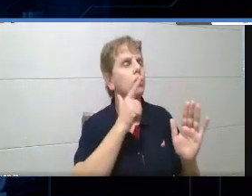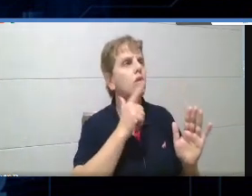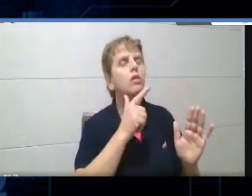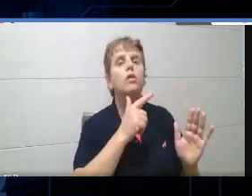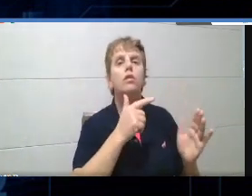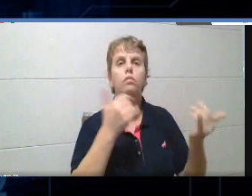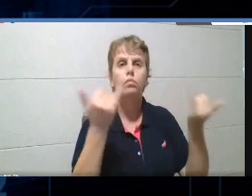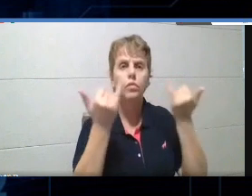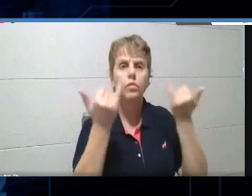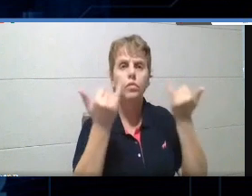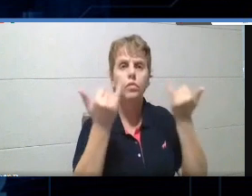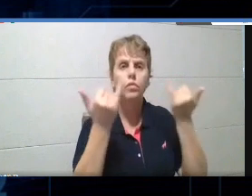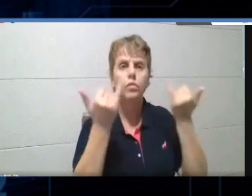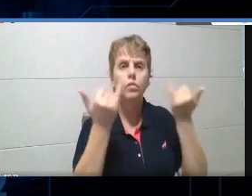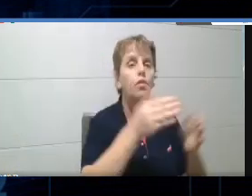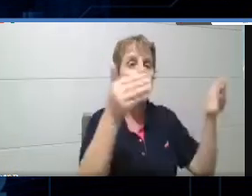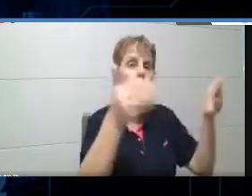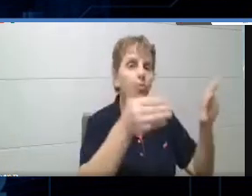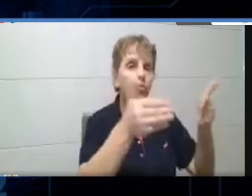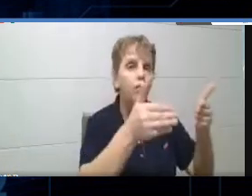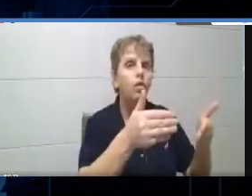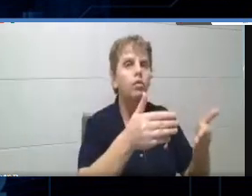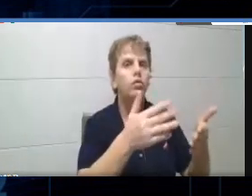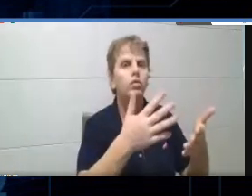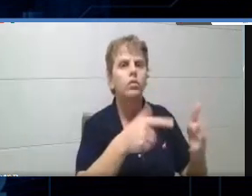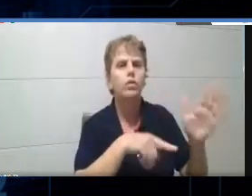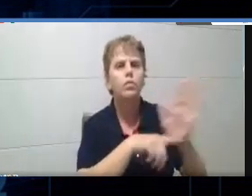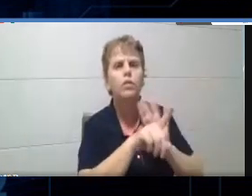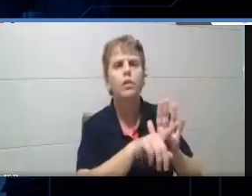alunos, né? E focar naquelas questões que eles mais erraram.